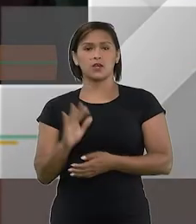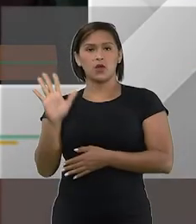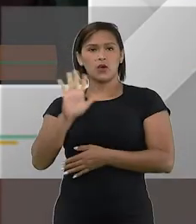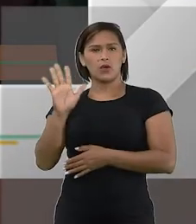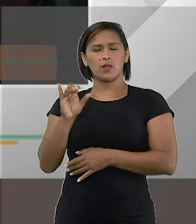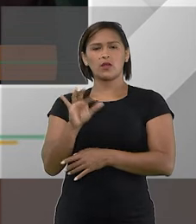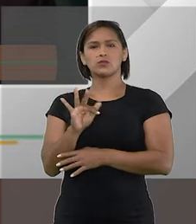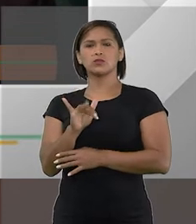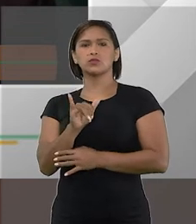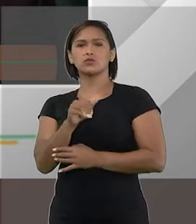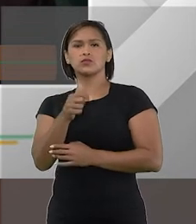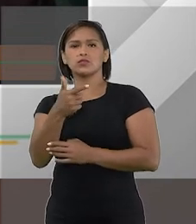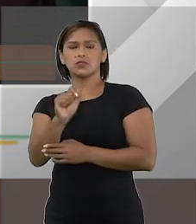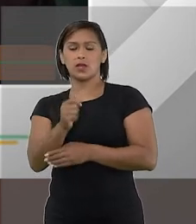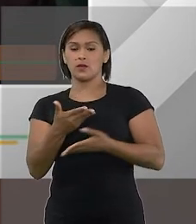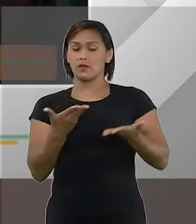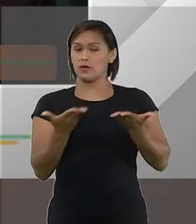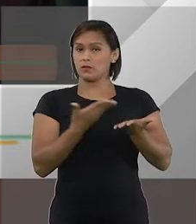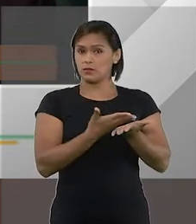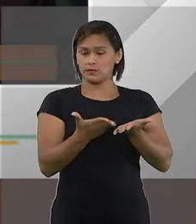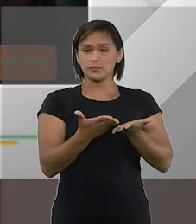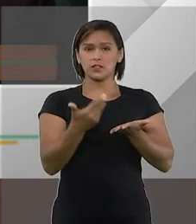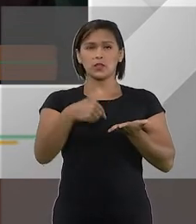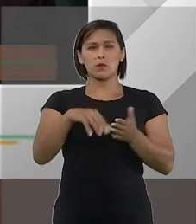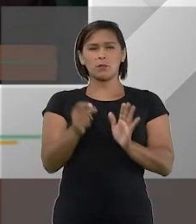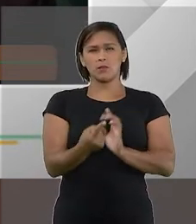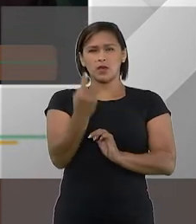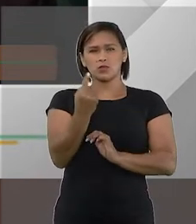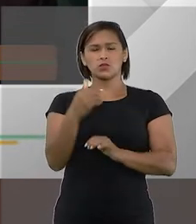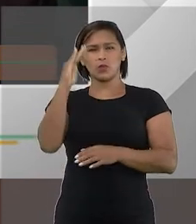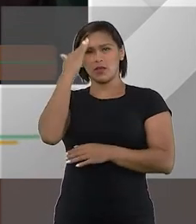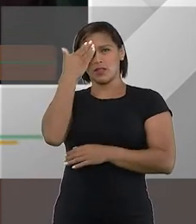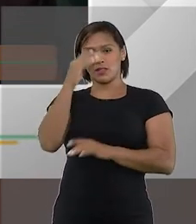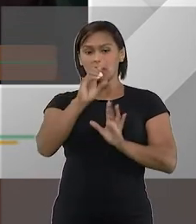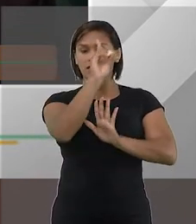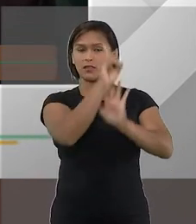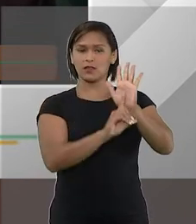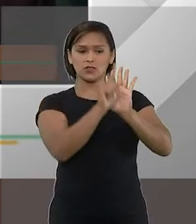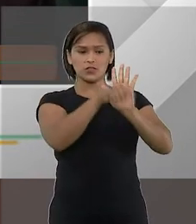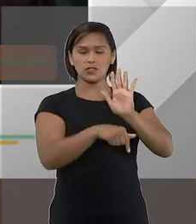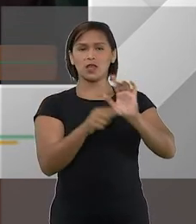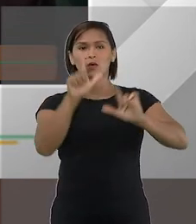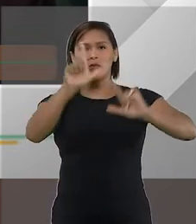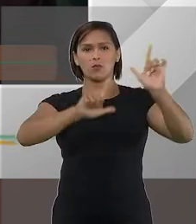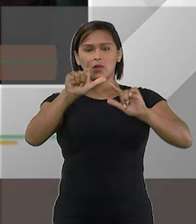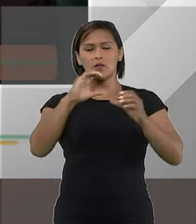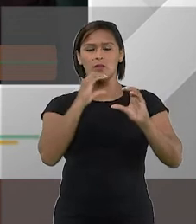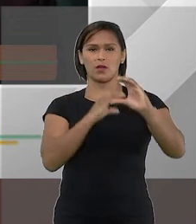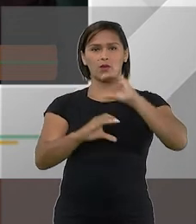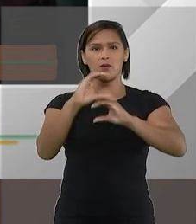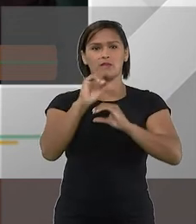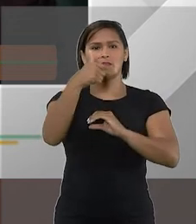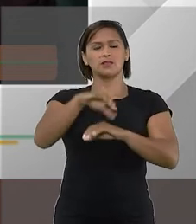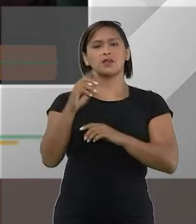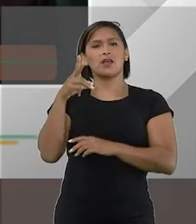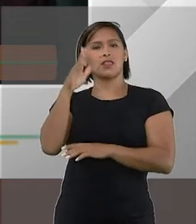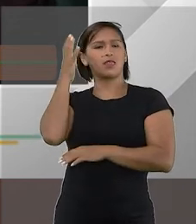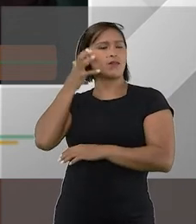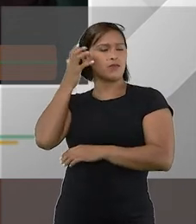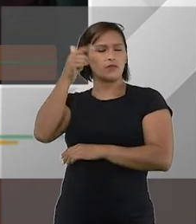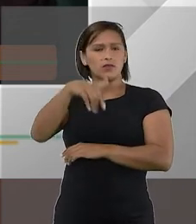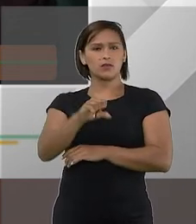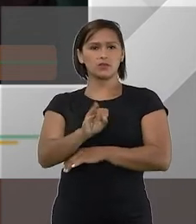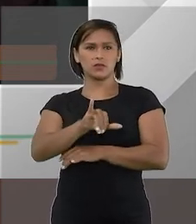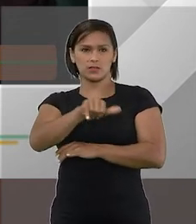Olá, eu sou o Tiago Gomidi e está começando agora mais um Entender Direito, um programa da Coordenadoria de TV e